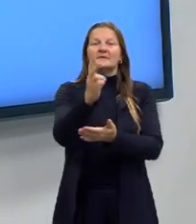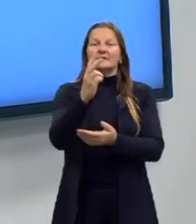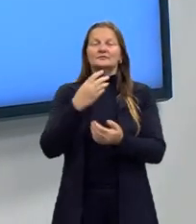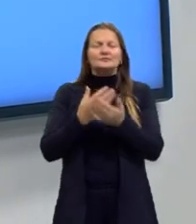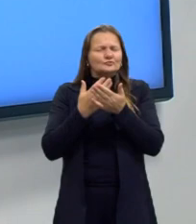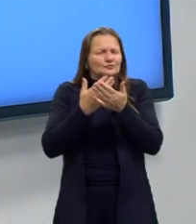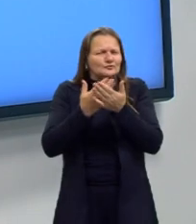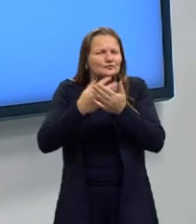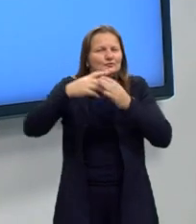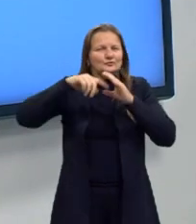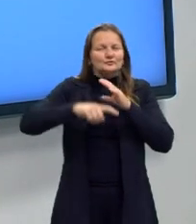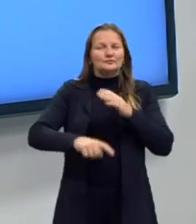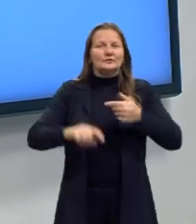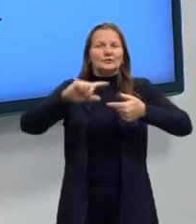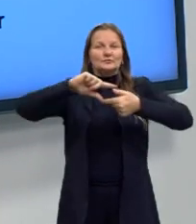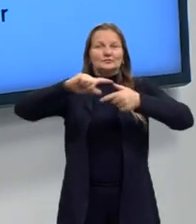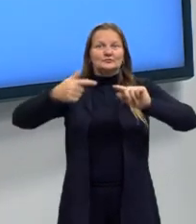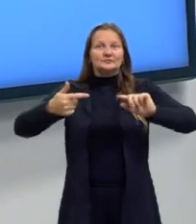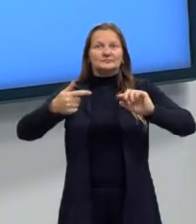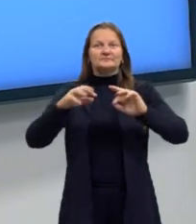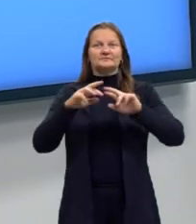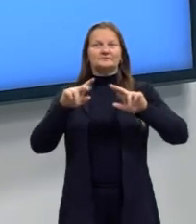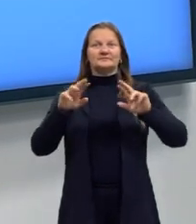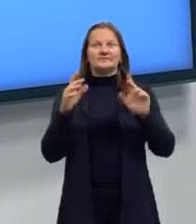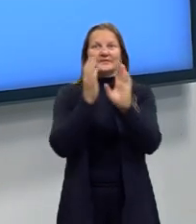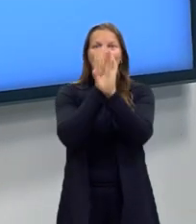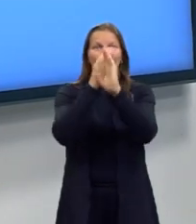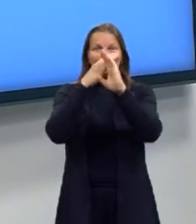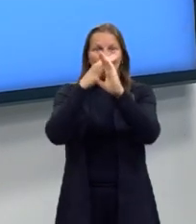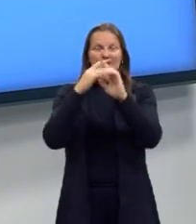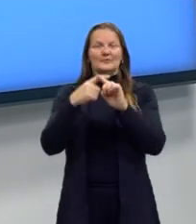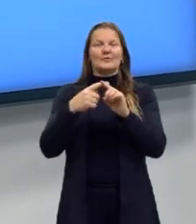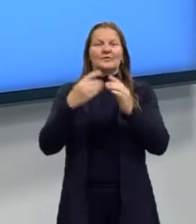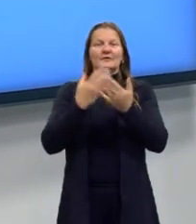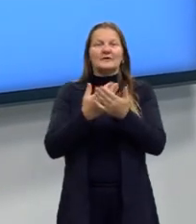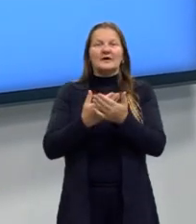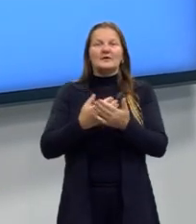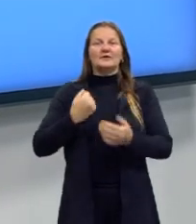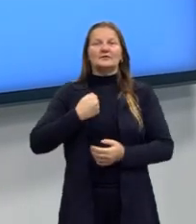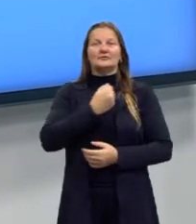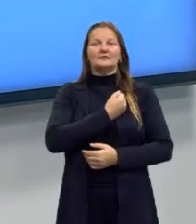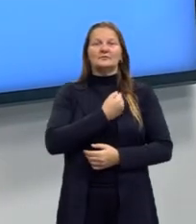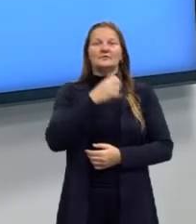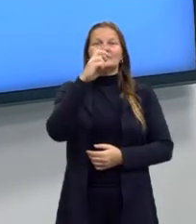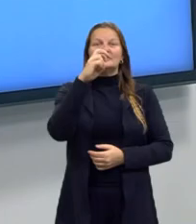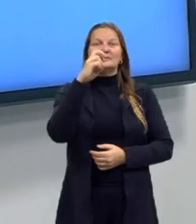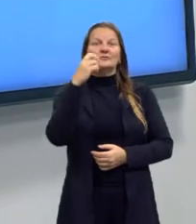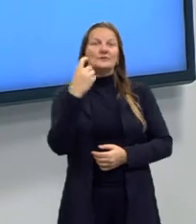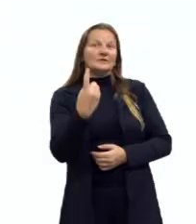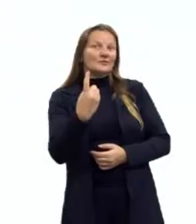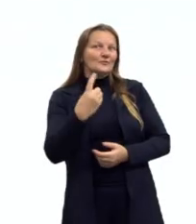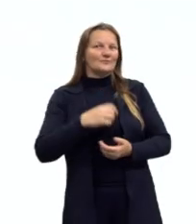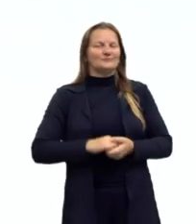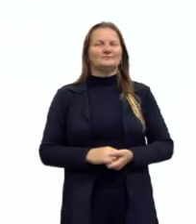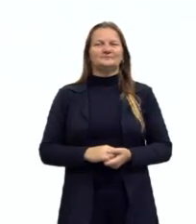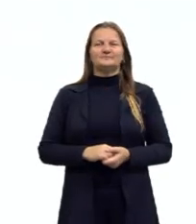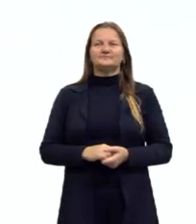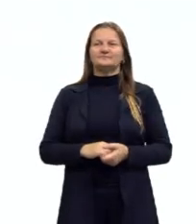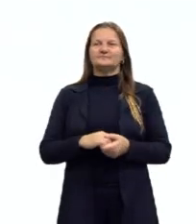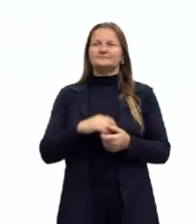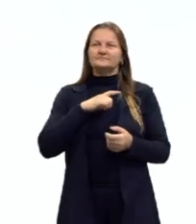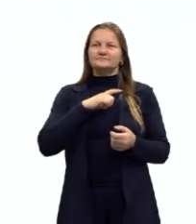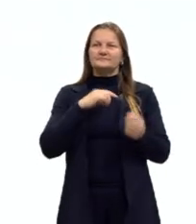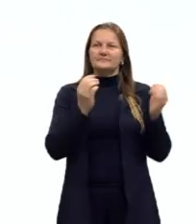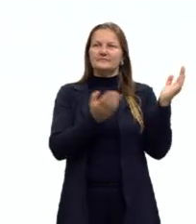nossos estudos da geometria espacial e hoje nós vamos para a nossa aula de número 51. Então nós